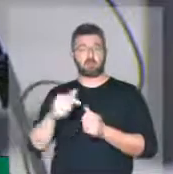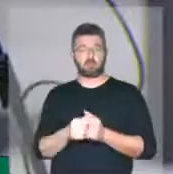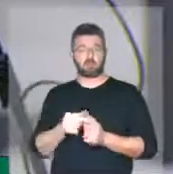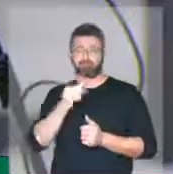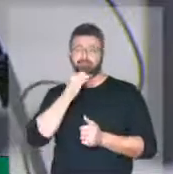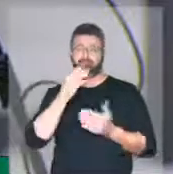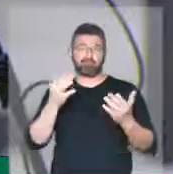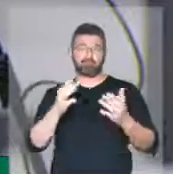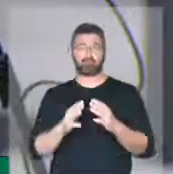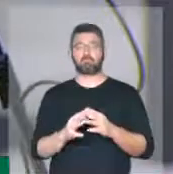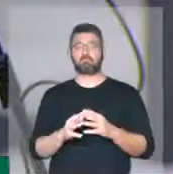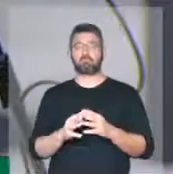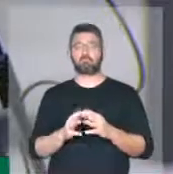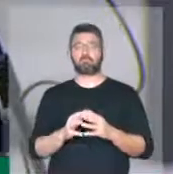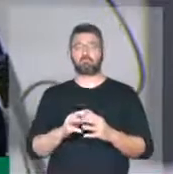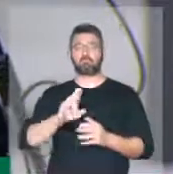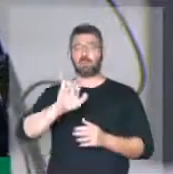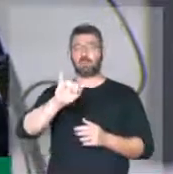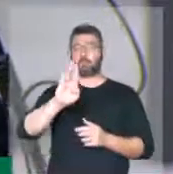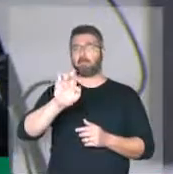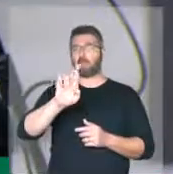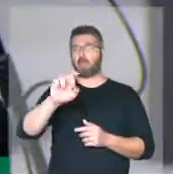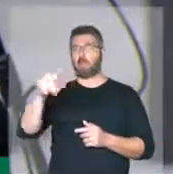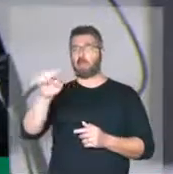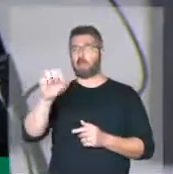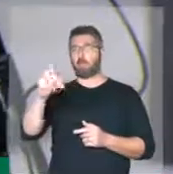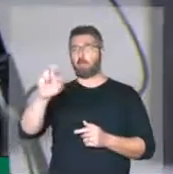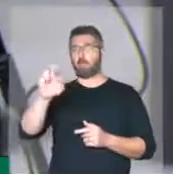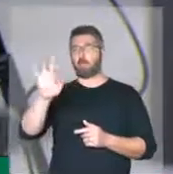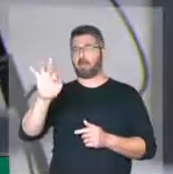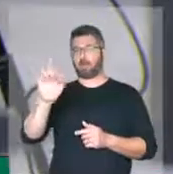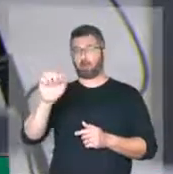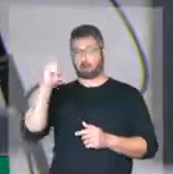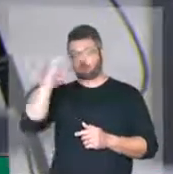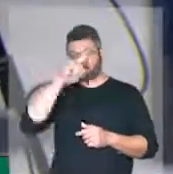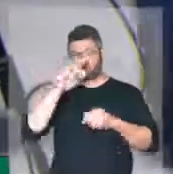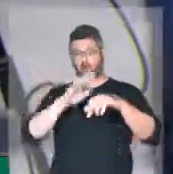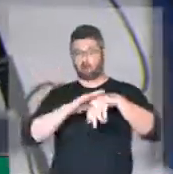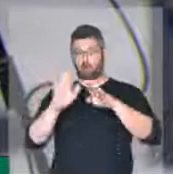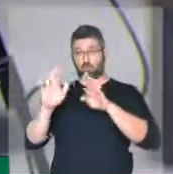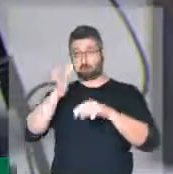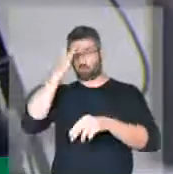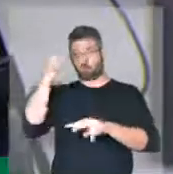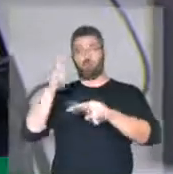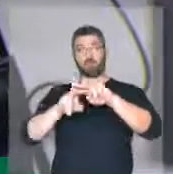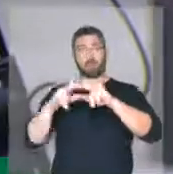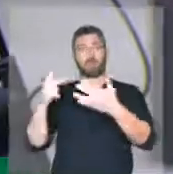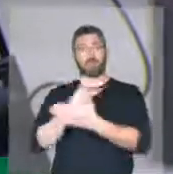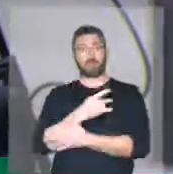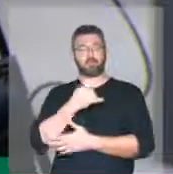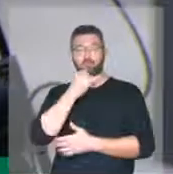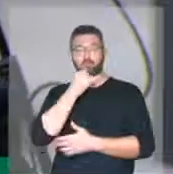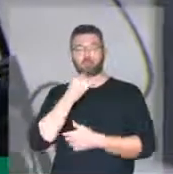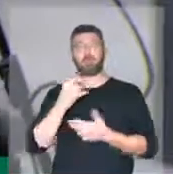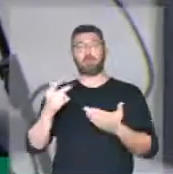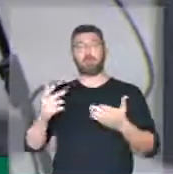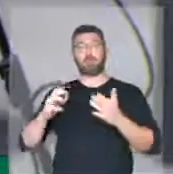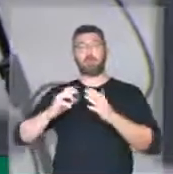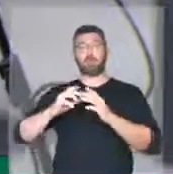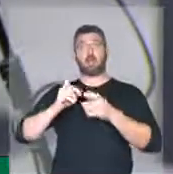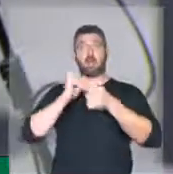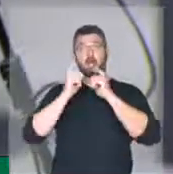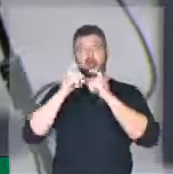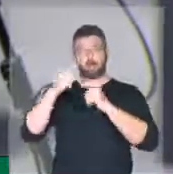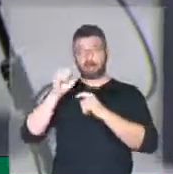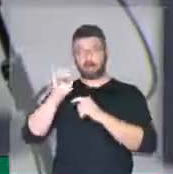Infelizmente, Ribeirão Preto passou por um momento muito difícil. Ele tem razão, pessoas foram presas. E a atual gestão do PSDB foi